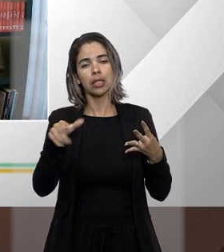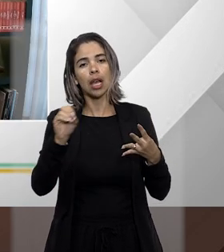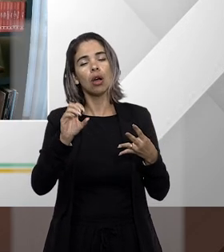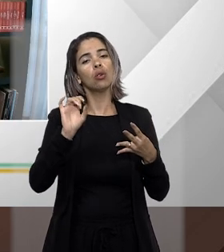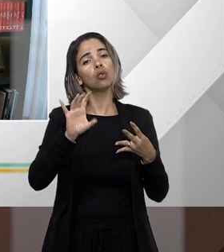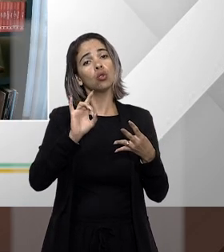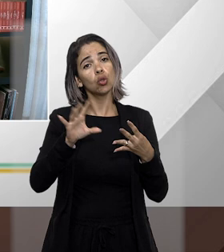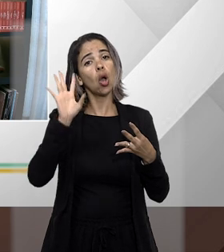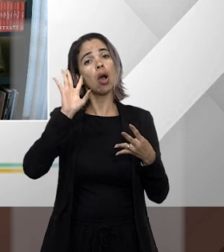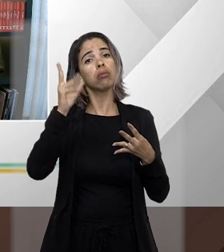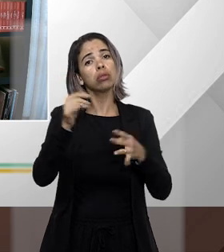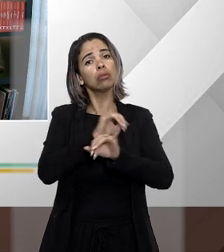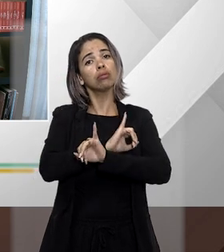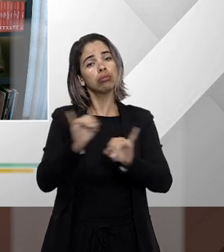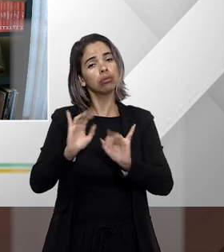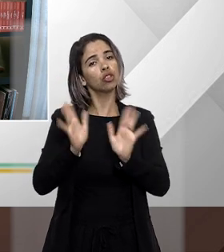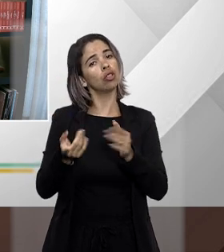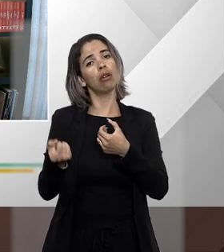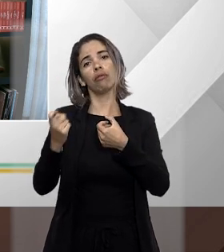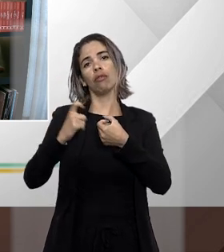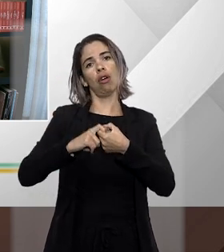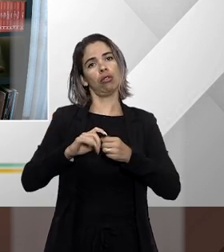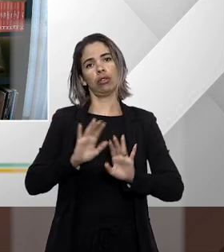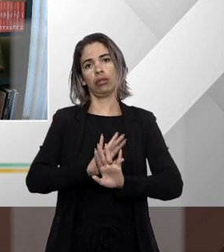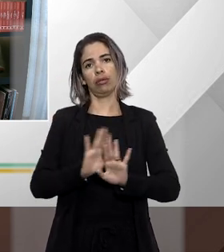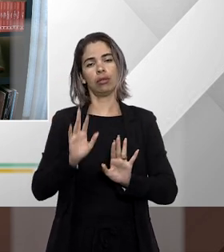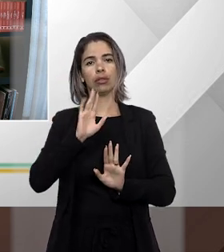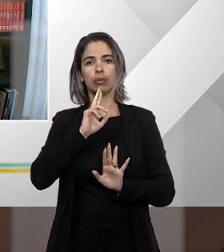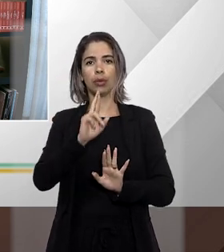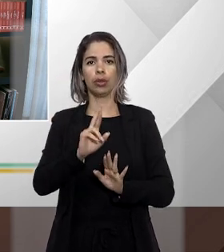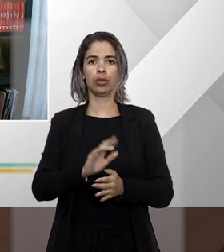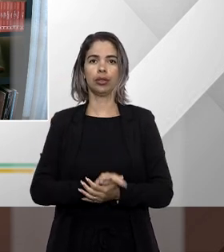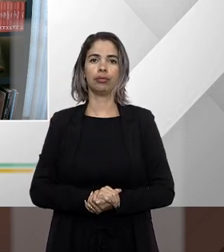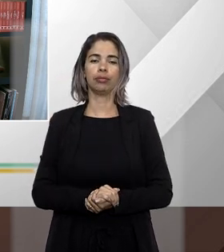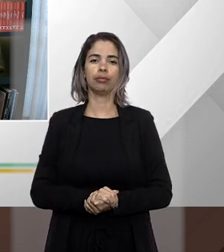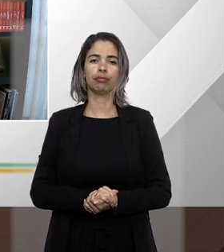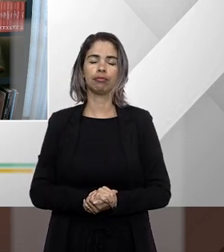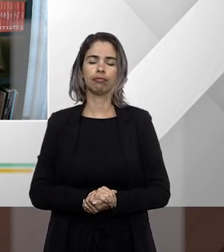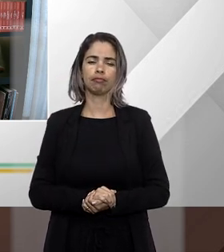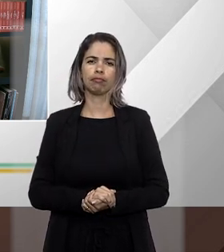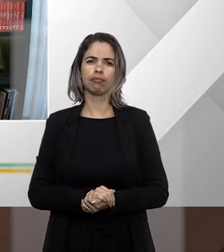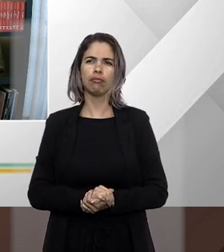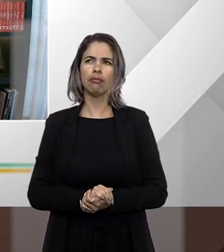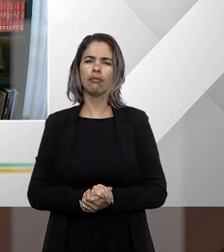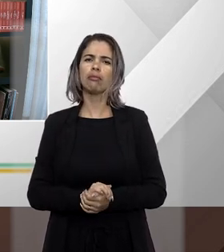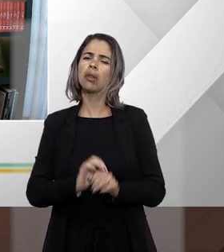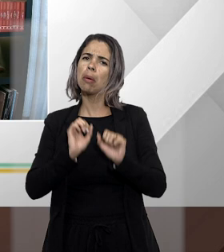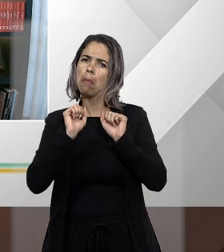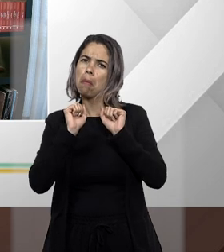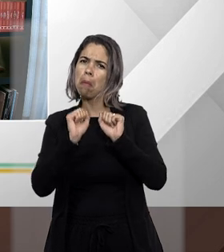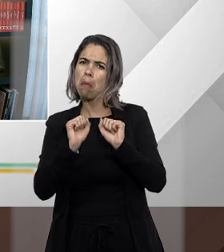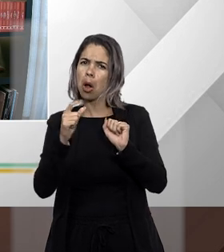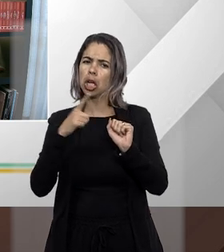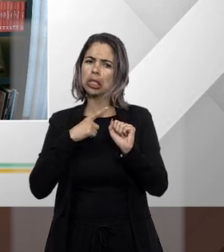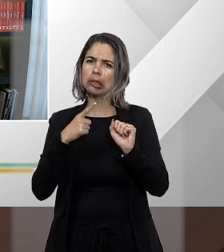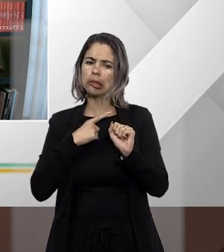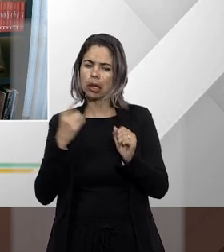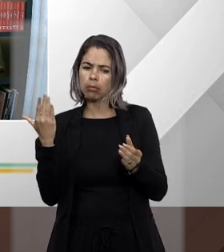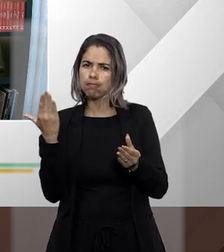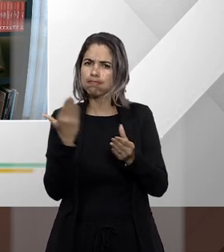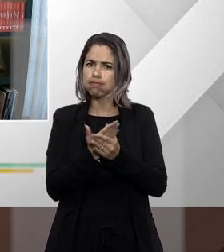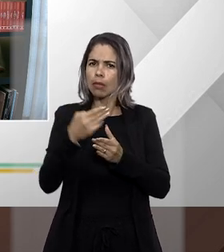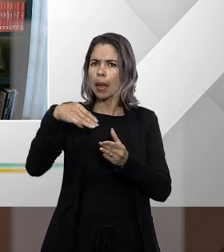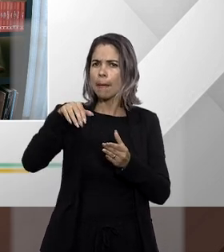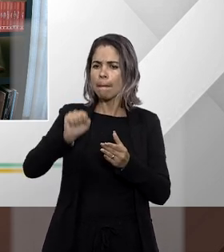e é possível professor Ailton se impetrar mais de uma vez o mandado de segurança para uma mesma demanda isto é